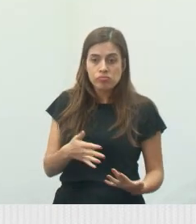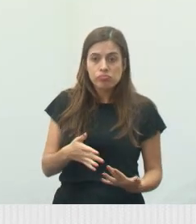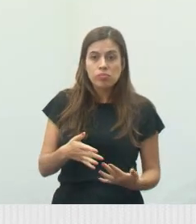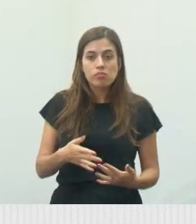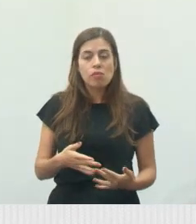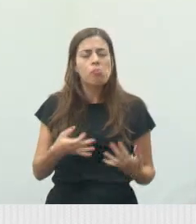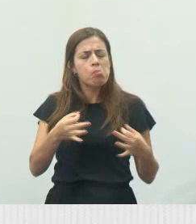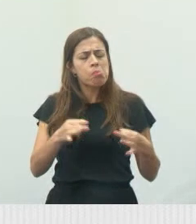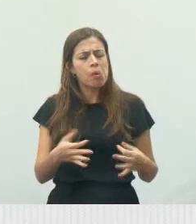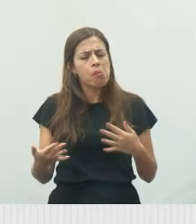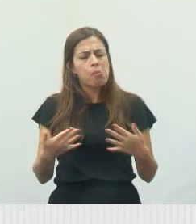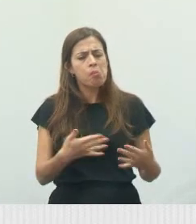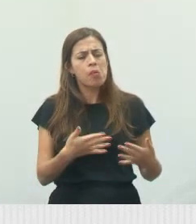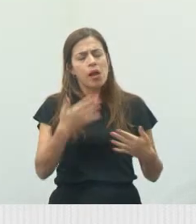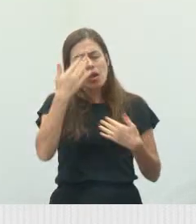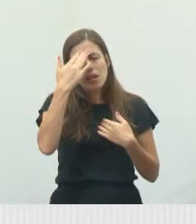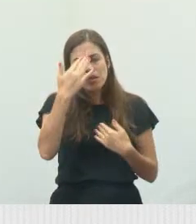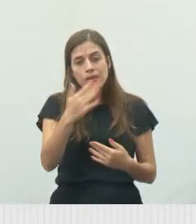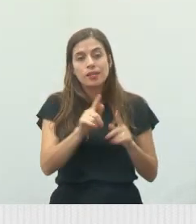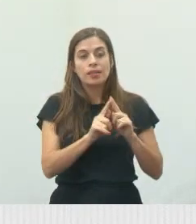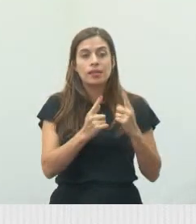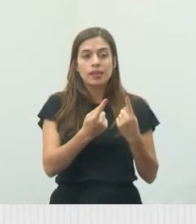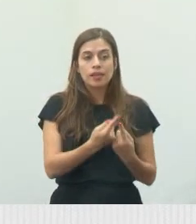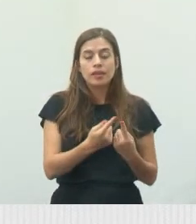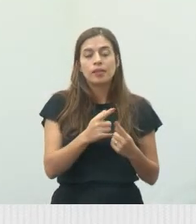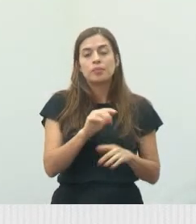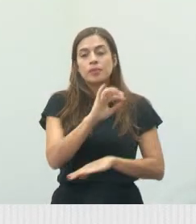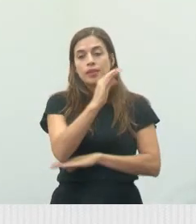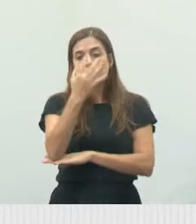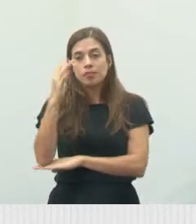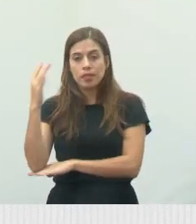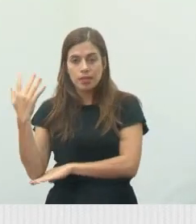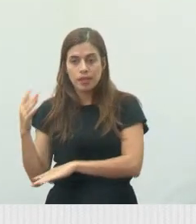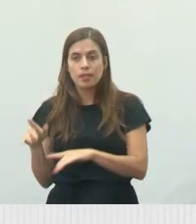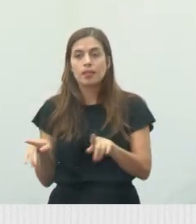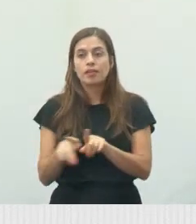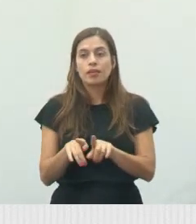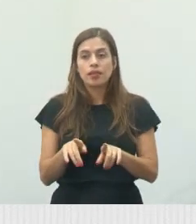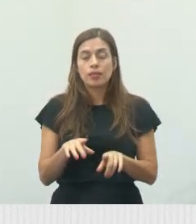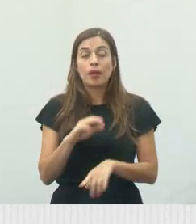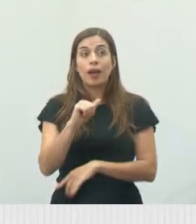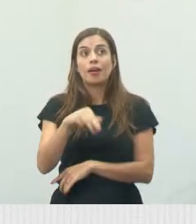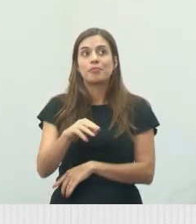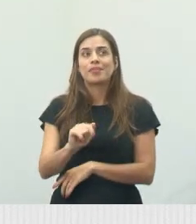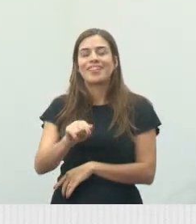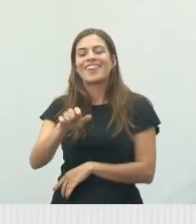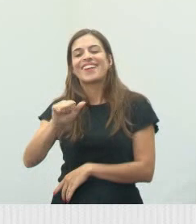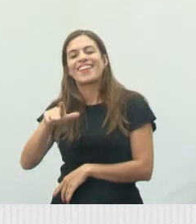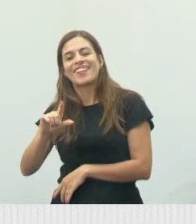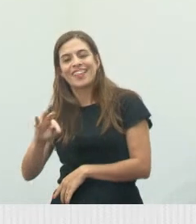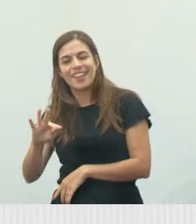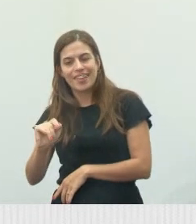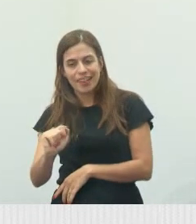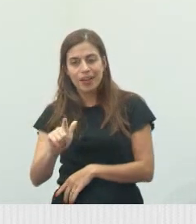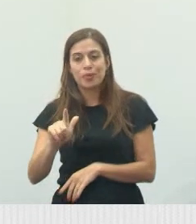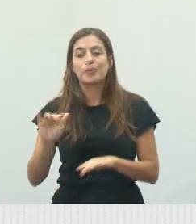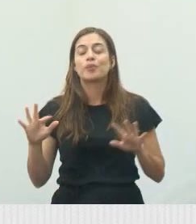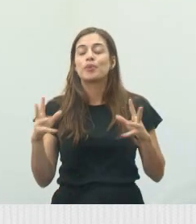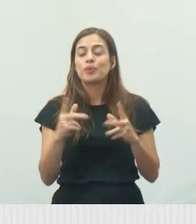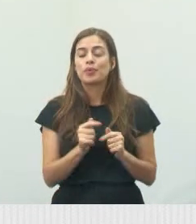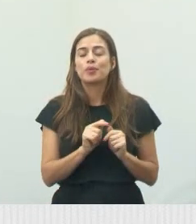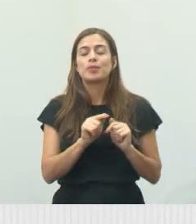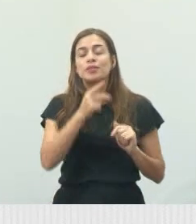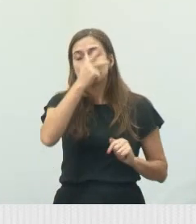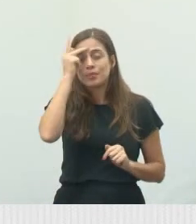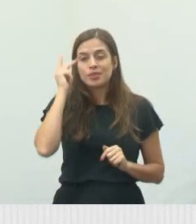faço questão de agradecer a equipe da Ambiental, de agradecer todos os servidores que fizeram parte de mais uma